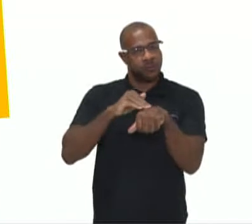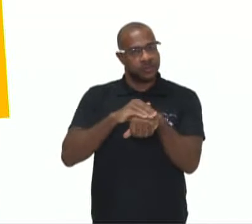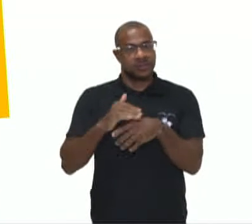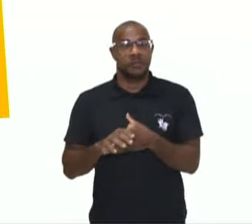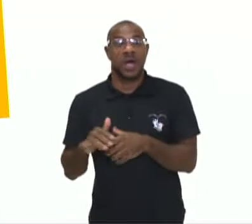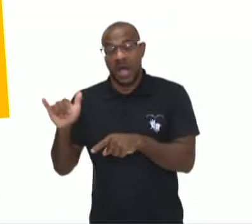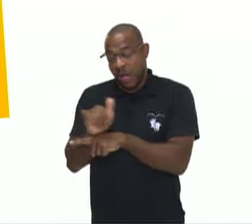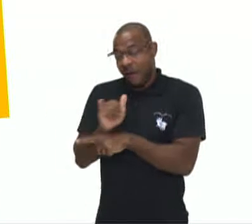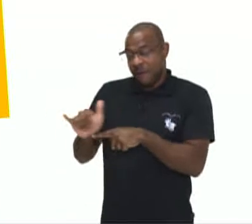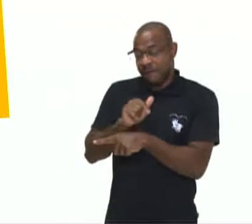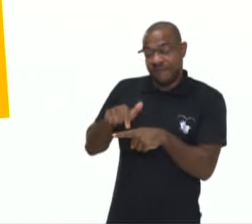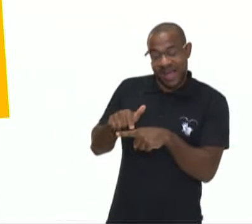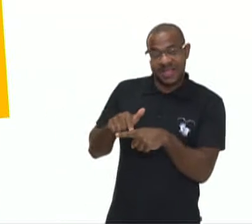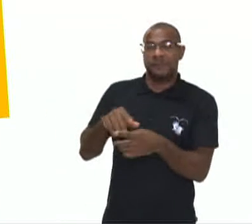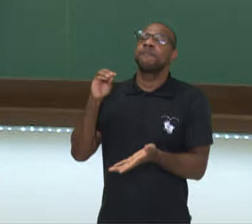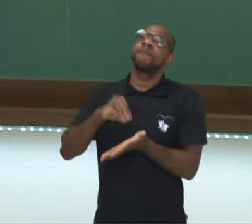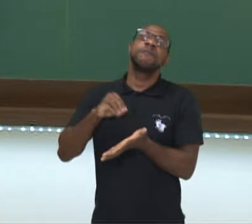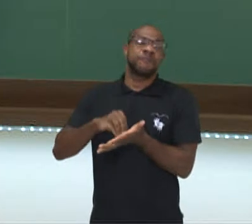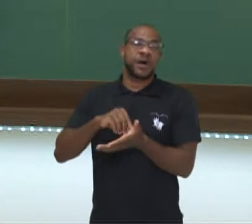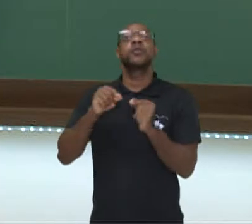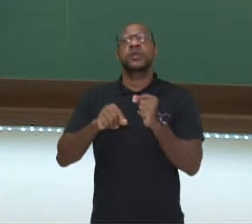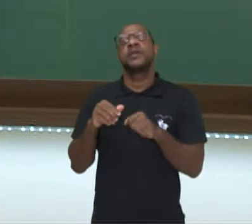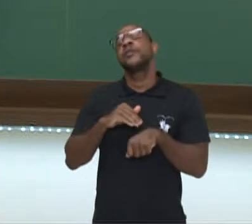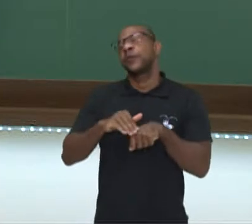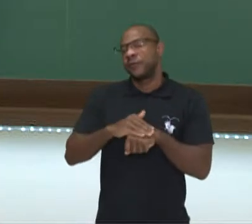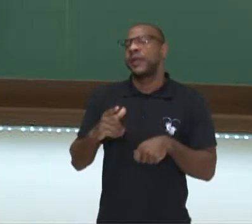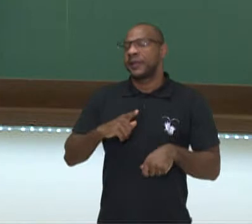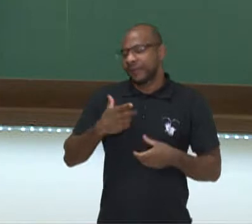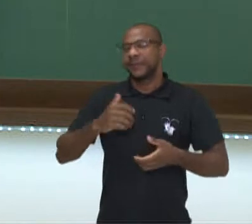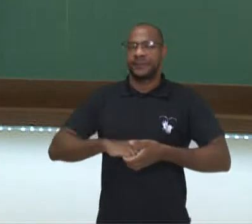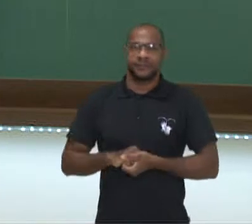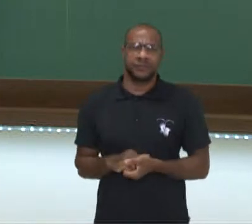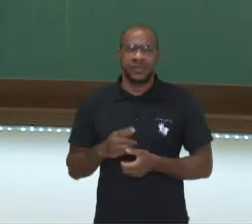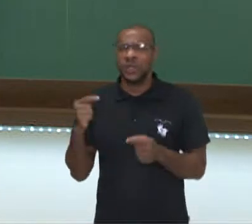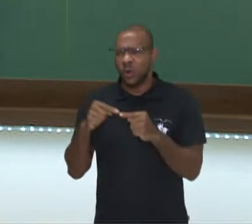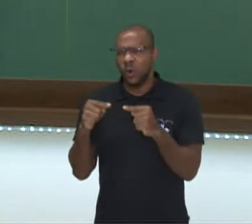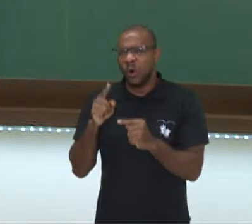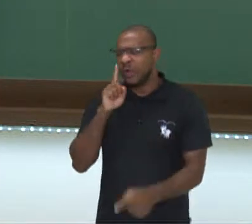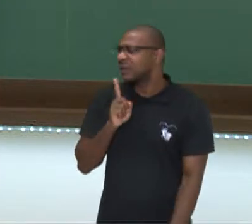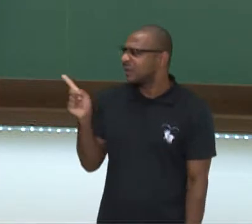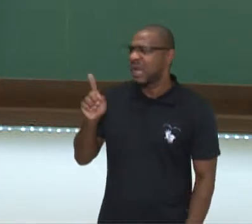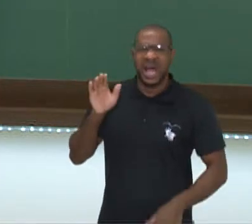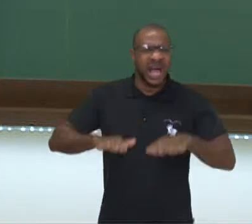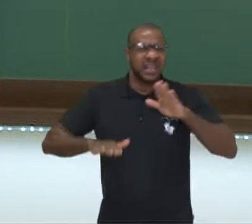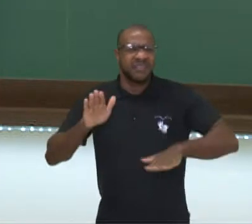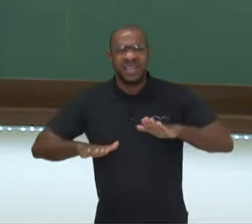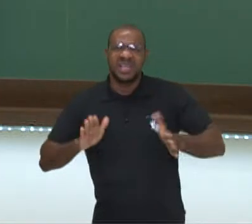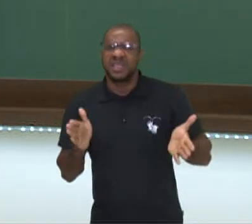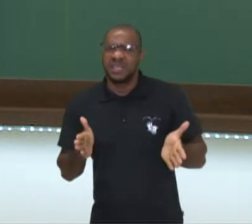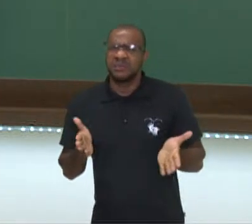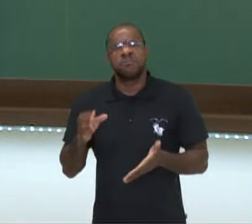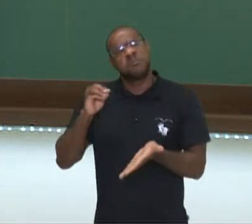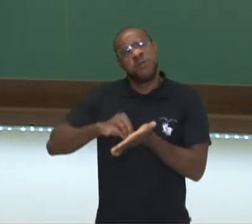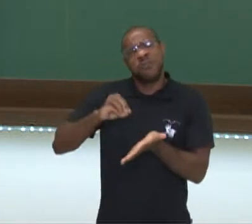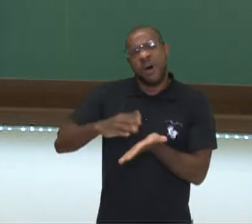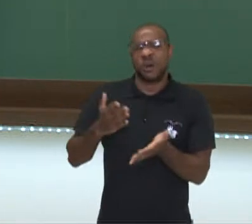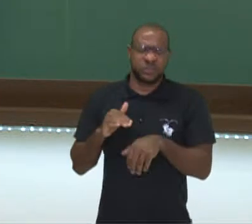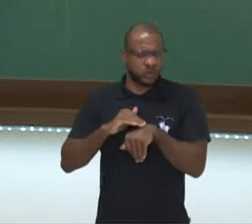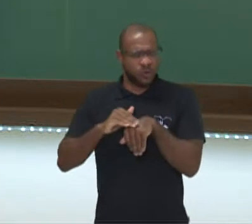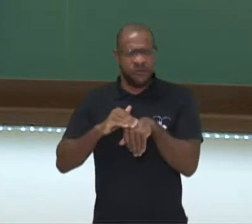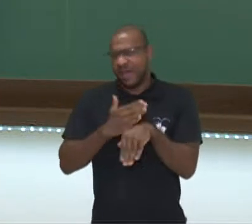falta de diálogo. E aí, você concorda com essa ideia? Concorda que muitas vezes por falta de